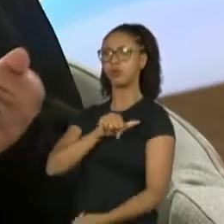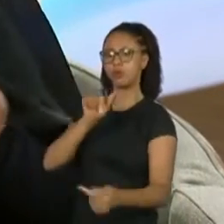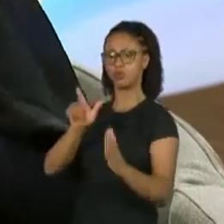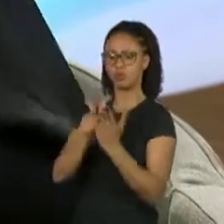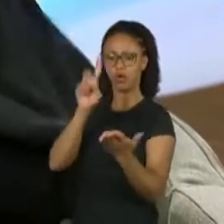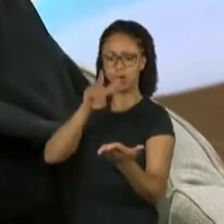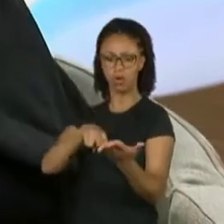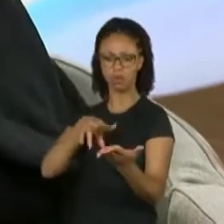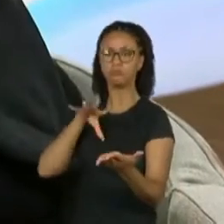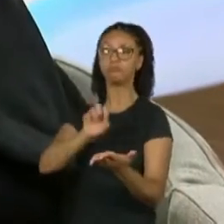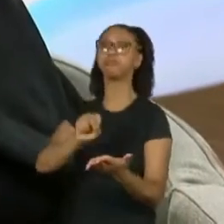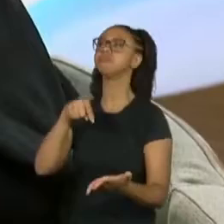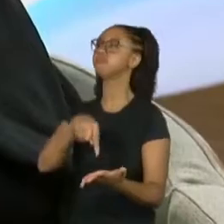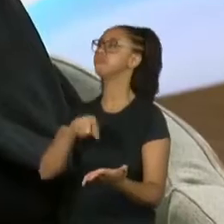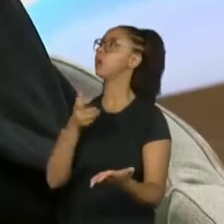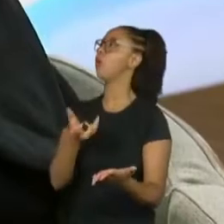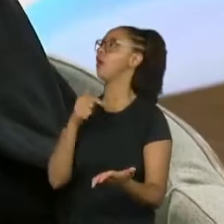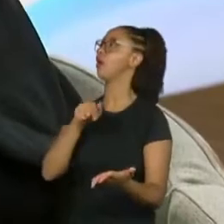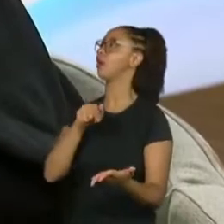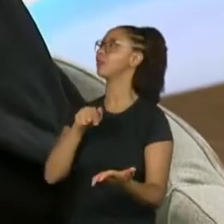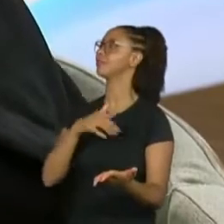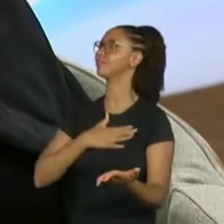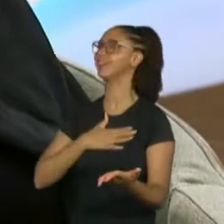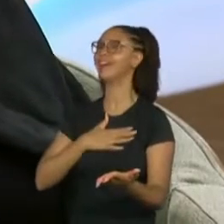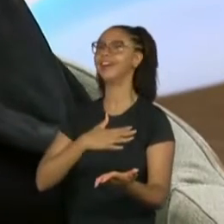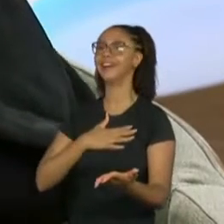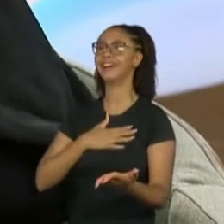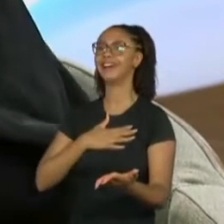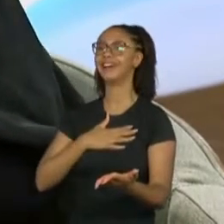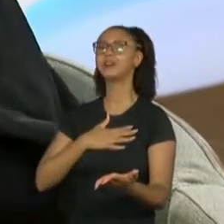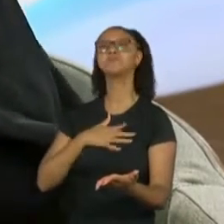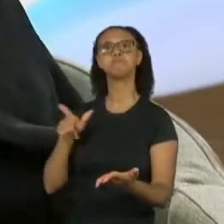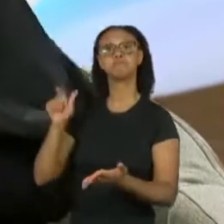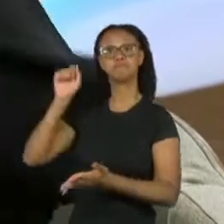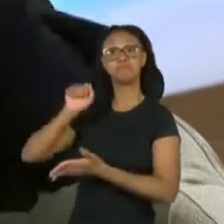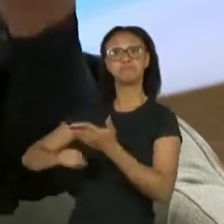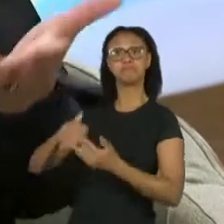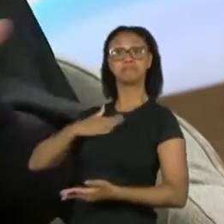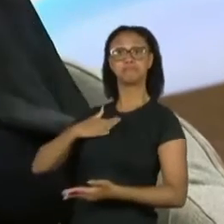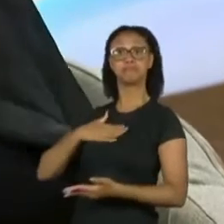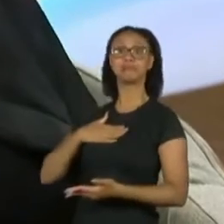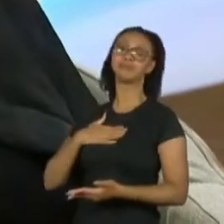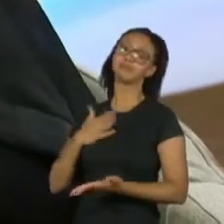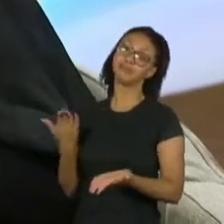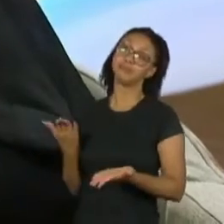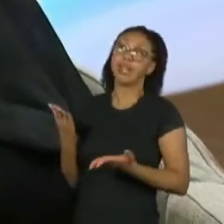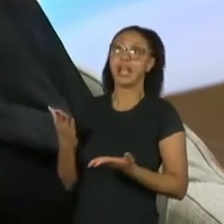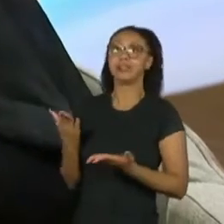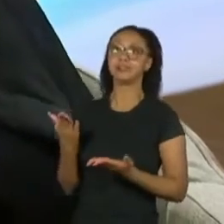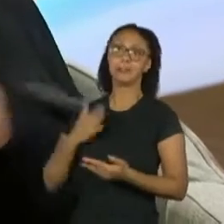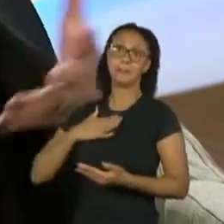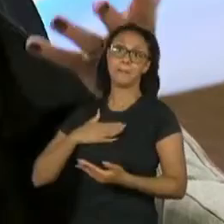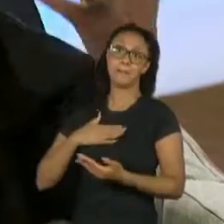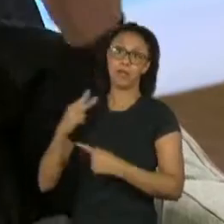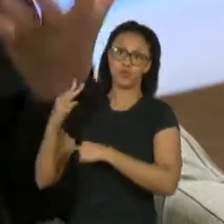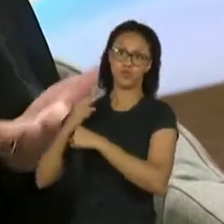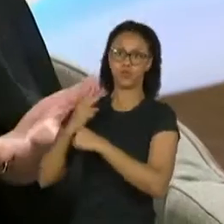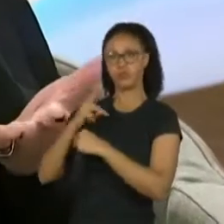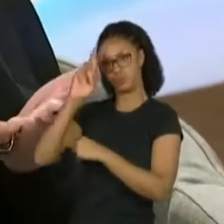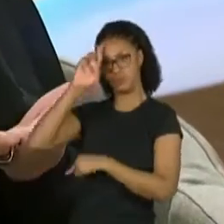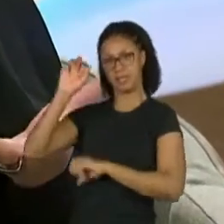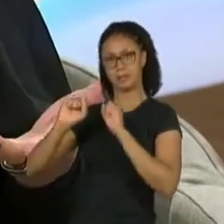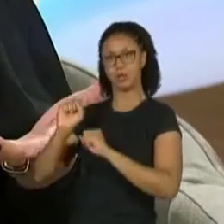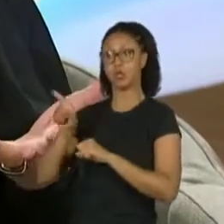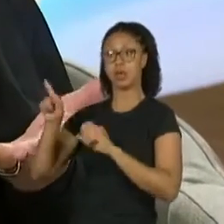falou, eu quero essa cantora pra mim. Ele me contratou, né? Quer dizer, ele passou a ser meu empresário, fez um